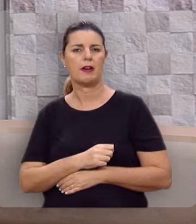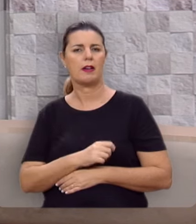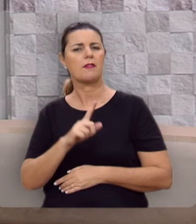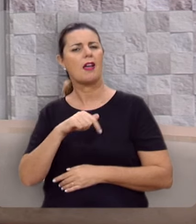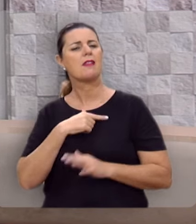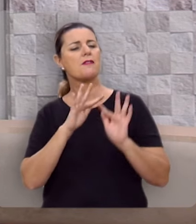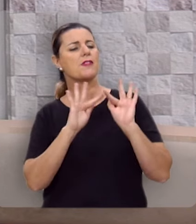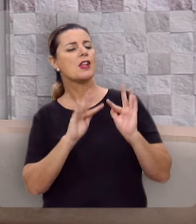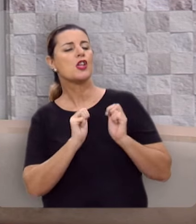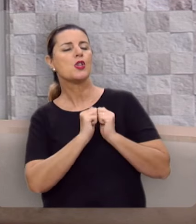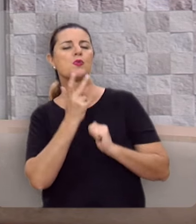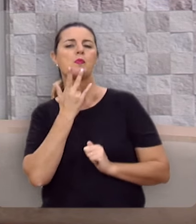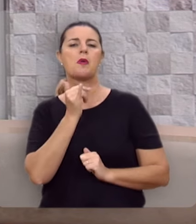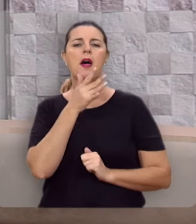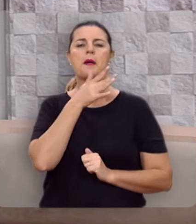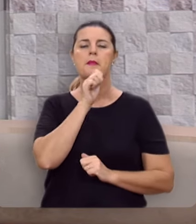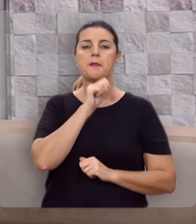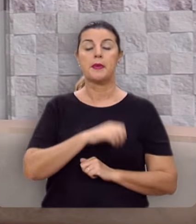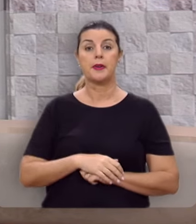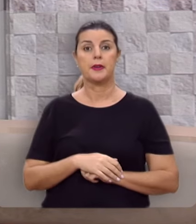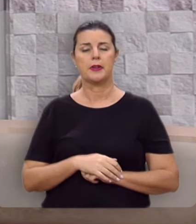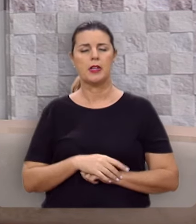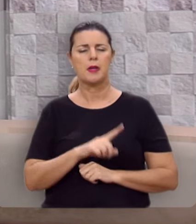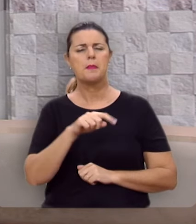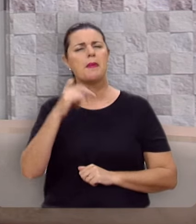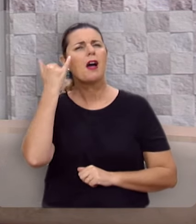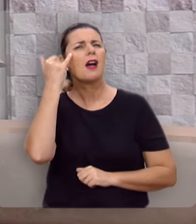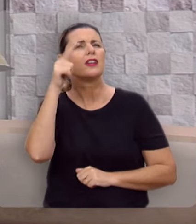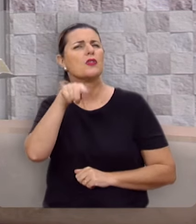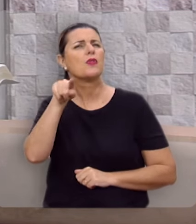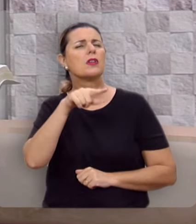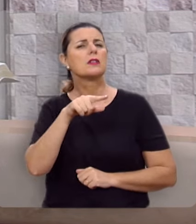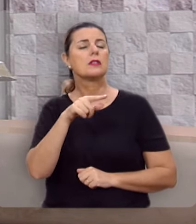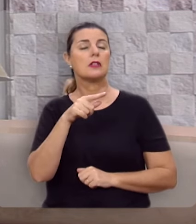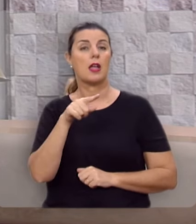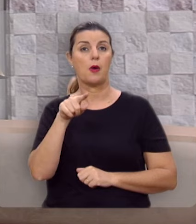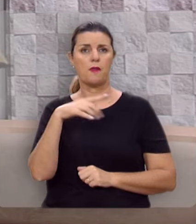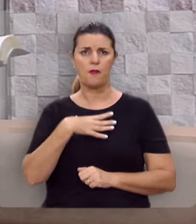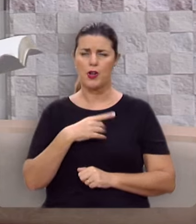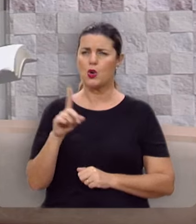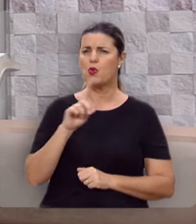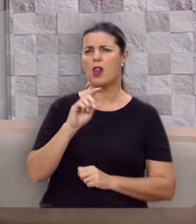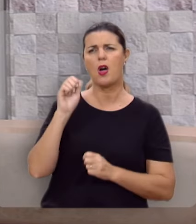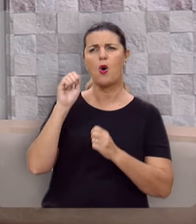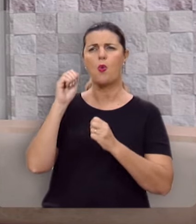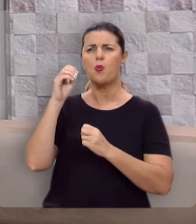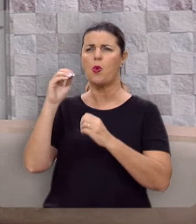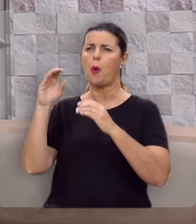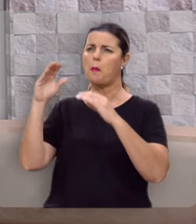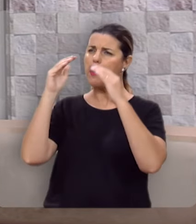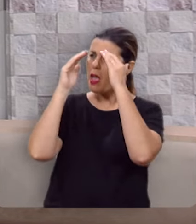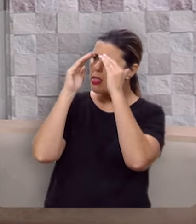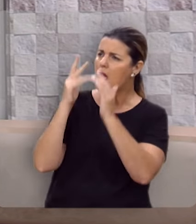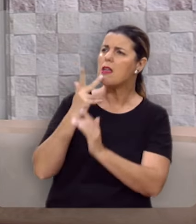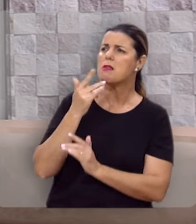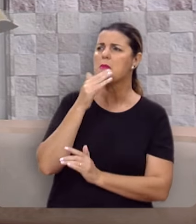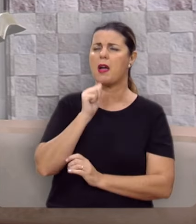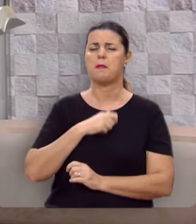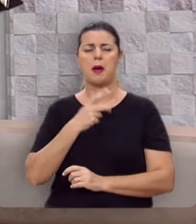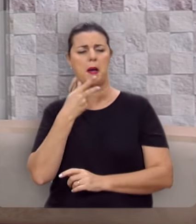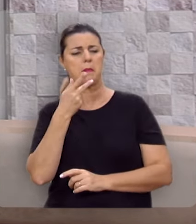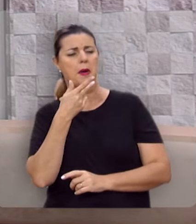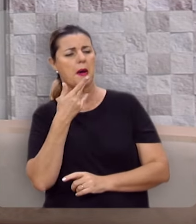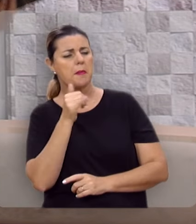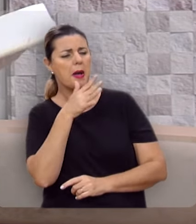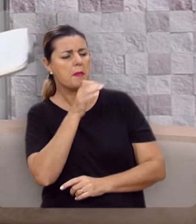ser o deleite de seus pais. Imagine você um filho que não escuta pai e mãe, que não honra pai e mãe. Os pais